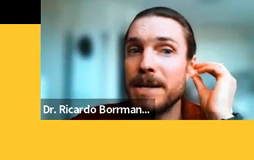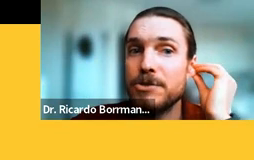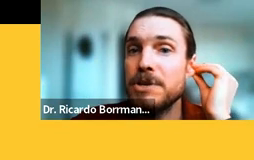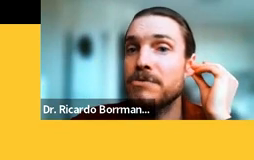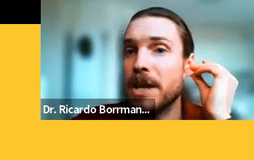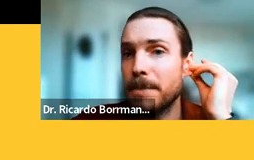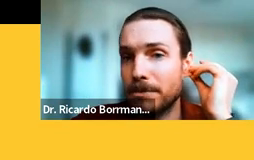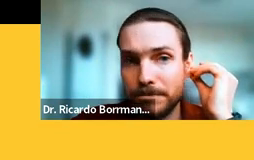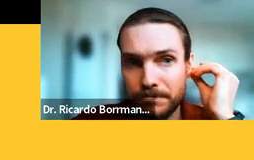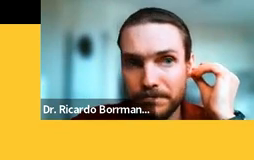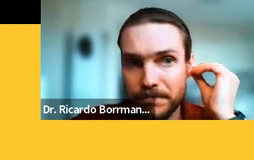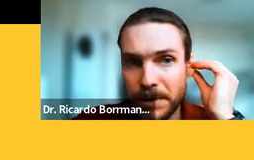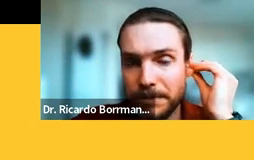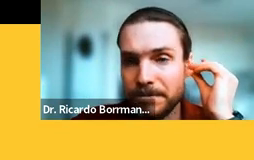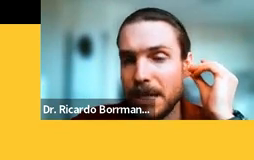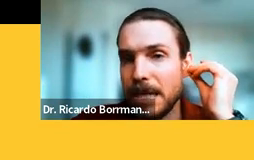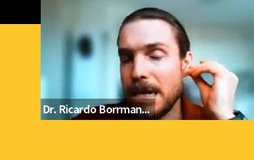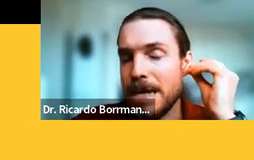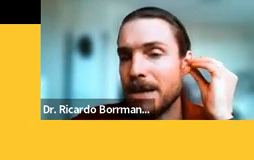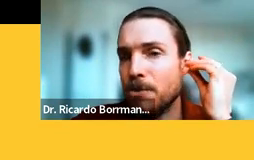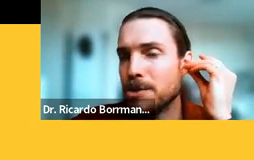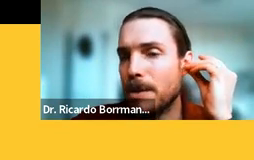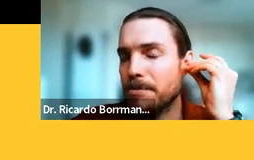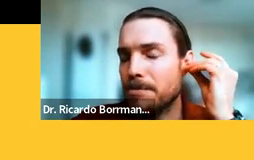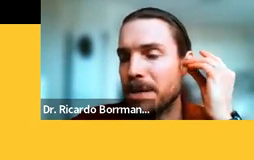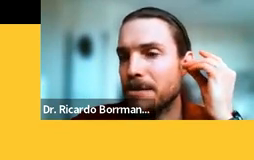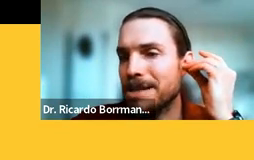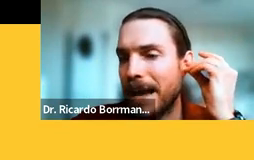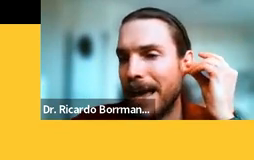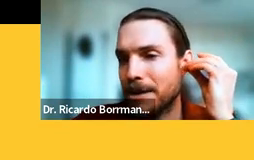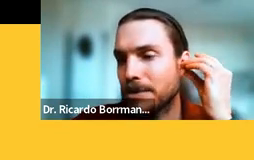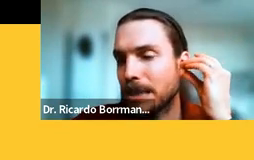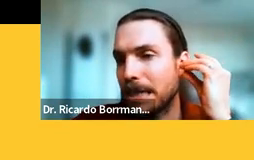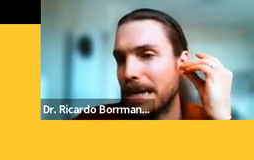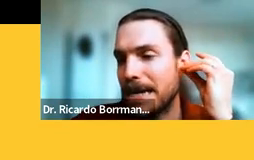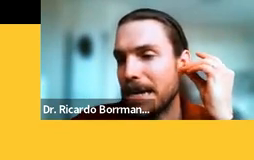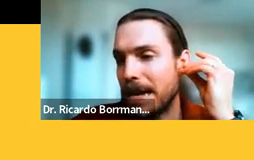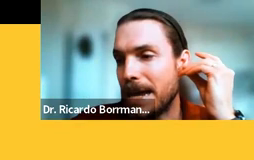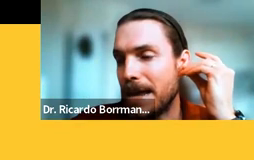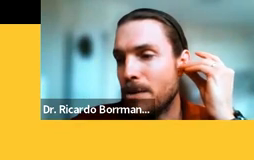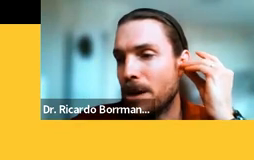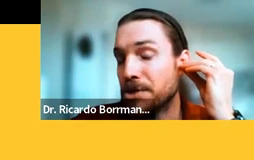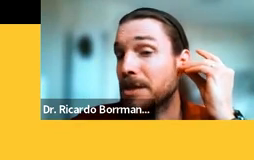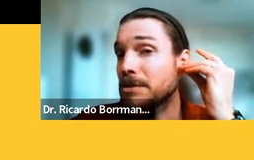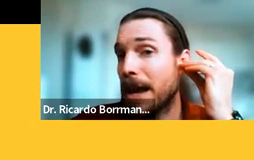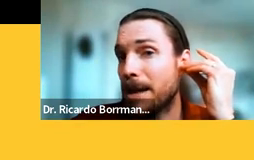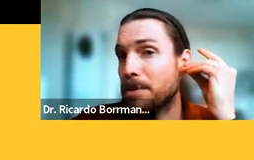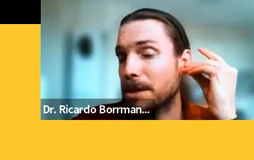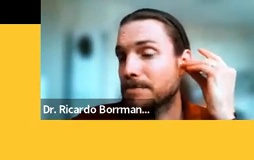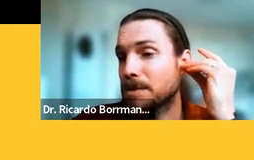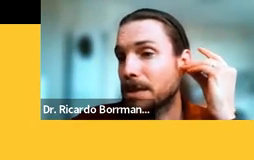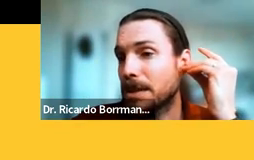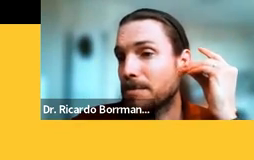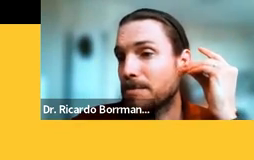encomendaria seus livros em alemão. E aqui eu faço um pequeno interregno. Eu acho que tanto na